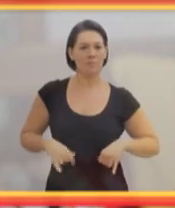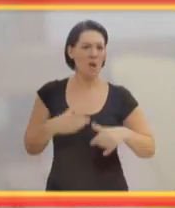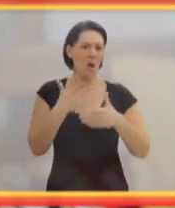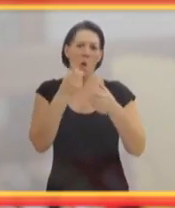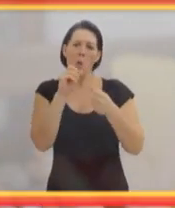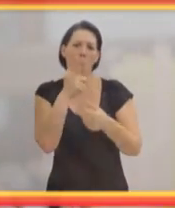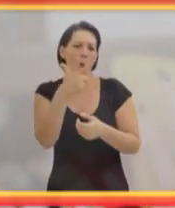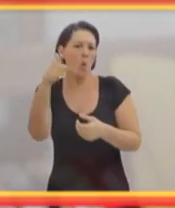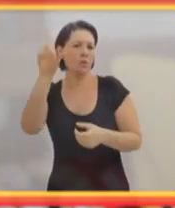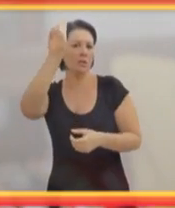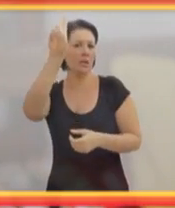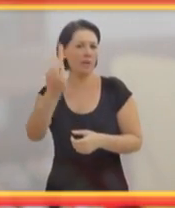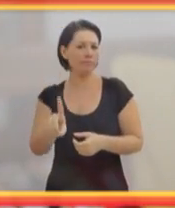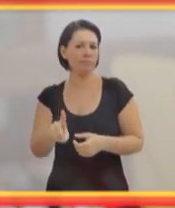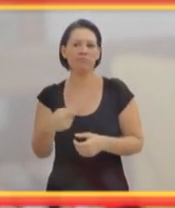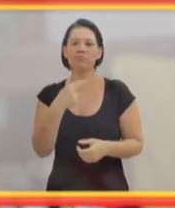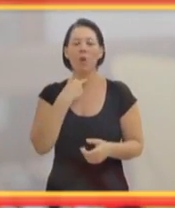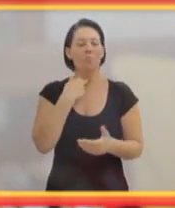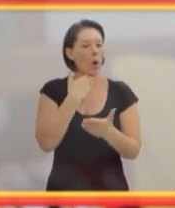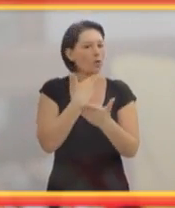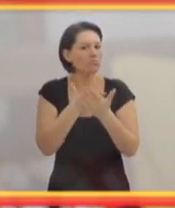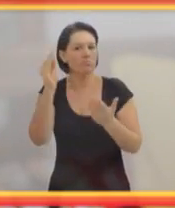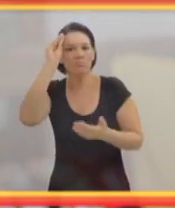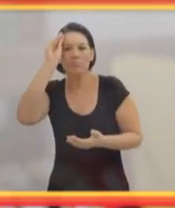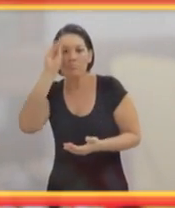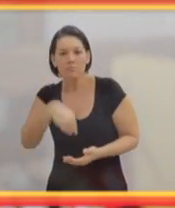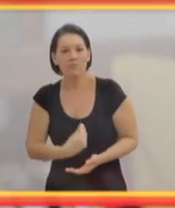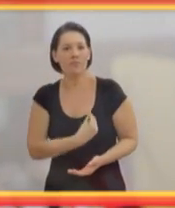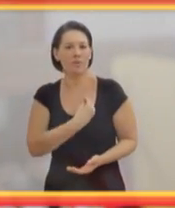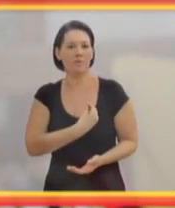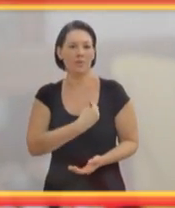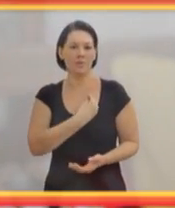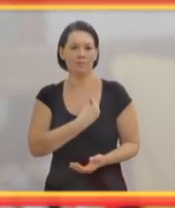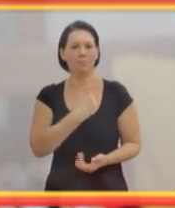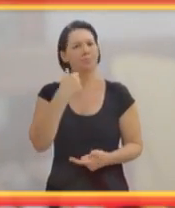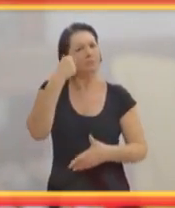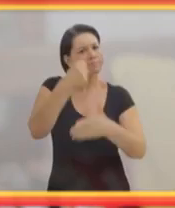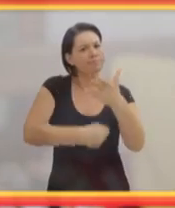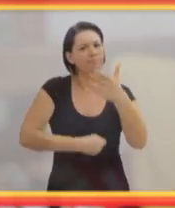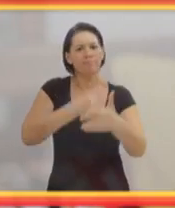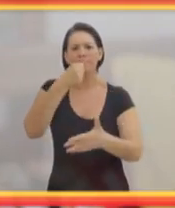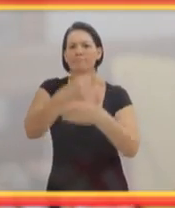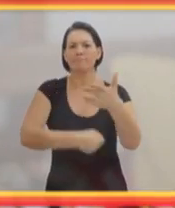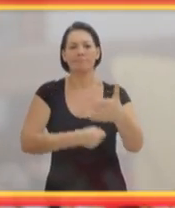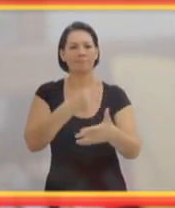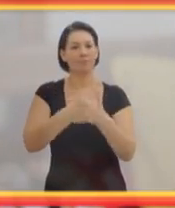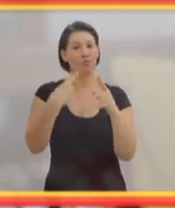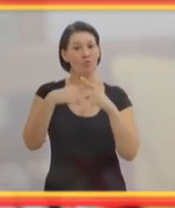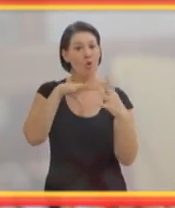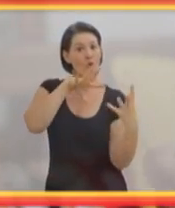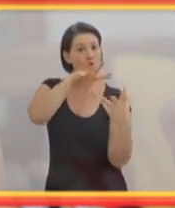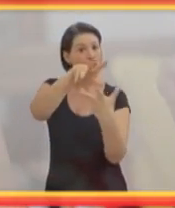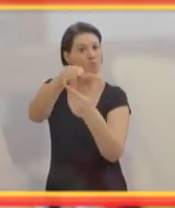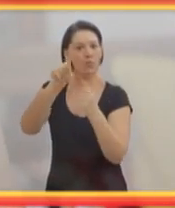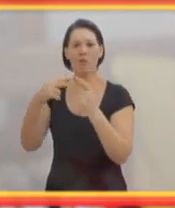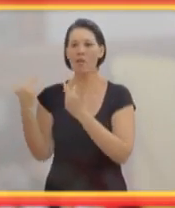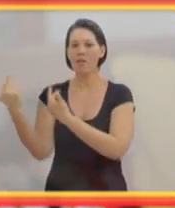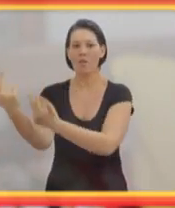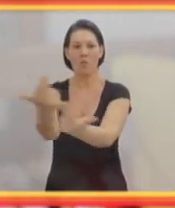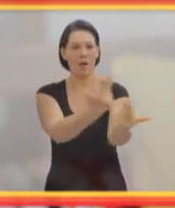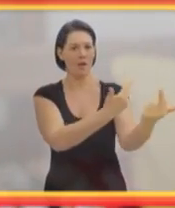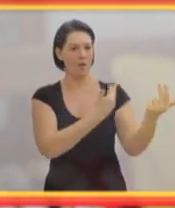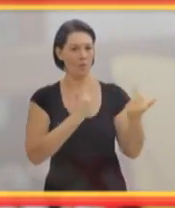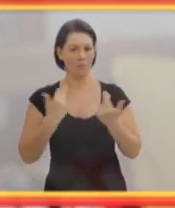alguma deficiência, é não perder a vontade de viver e a